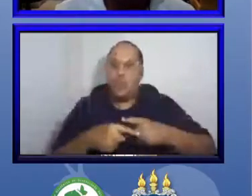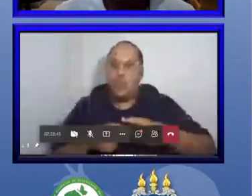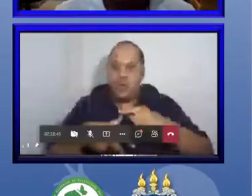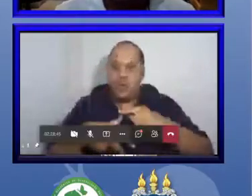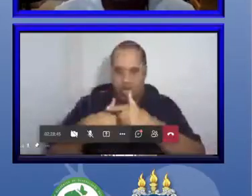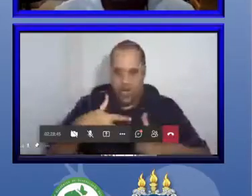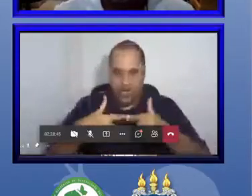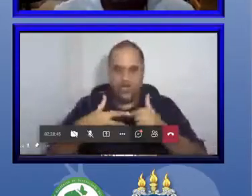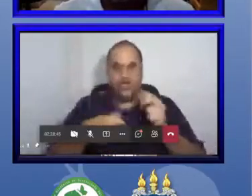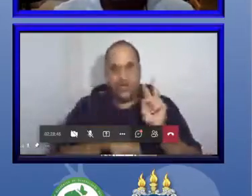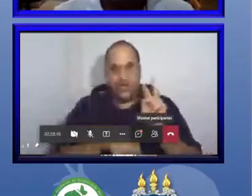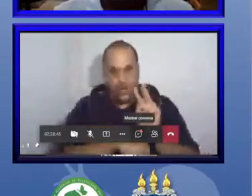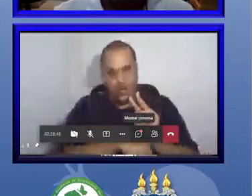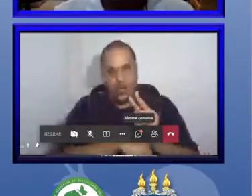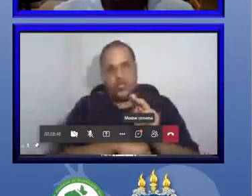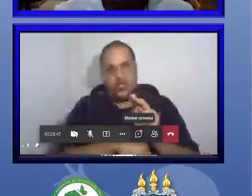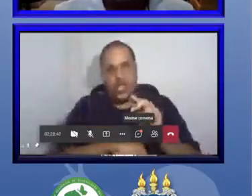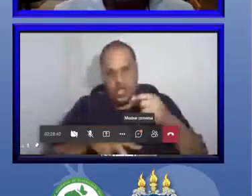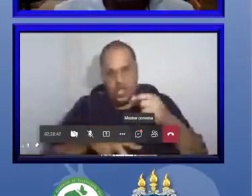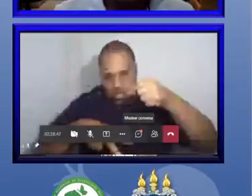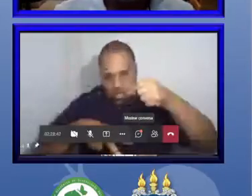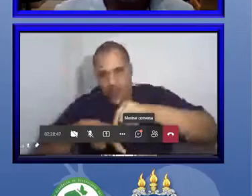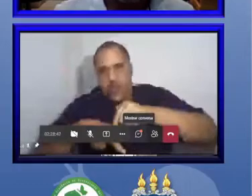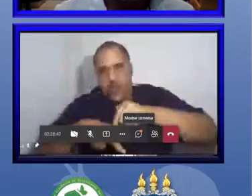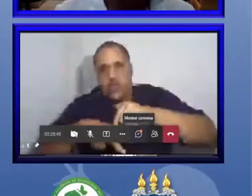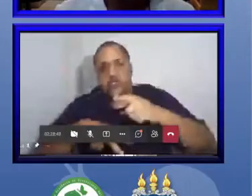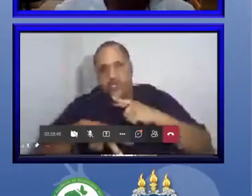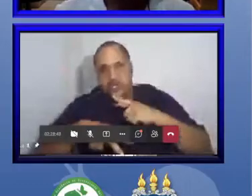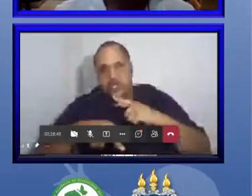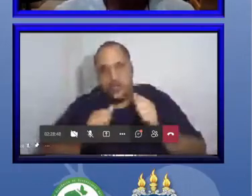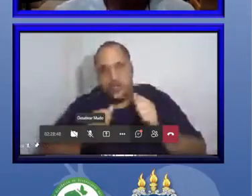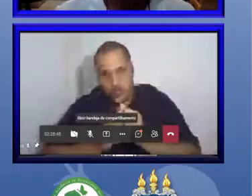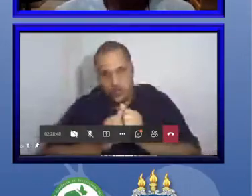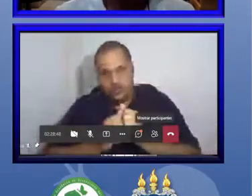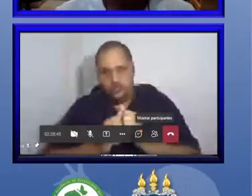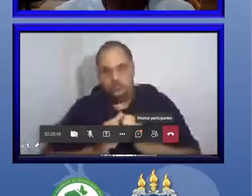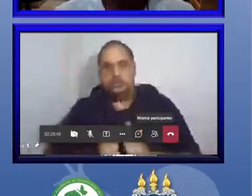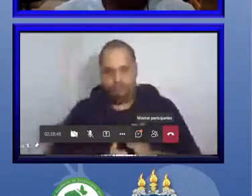guardada e alfinetada junto àquele espécime.